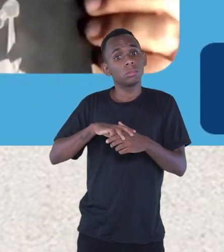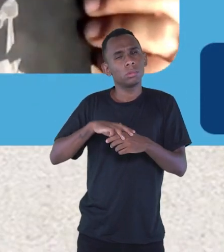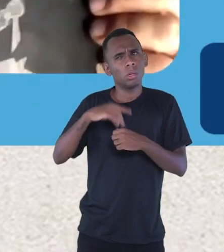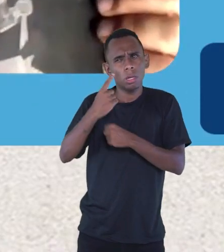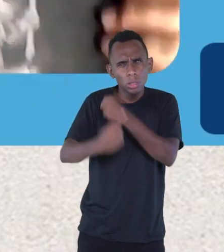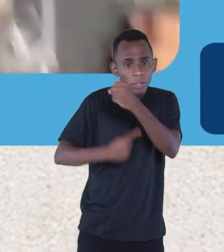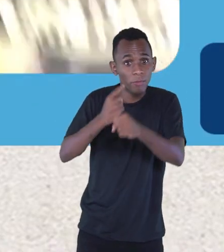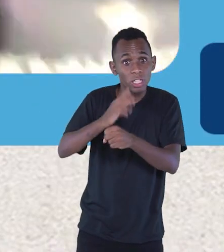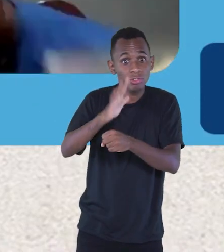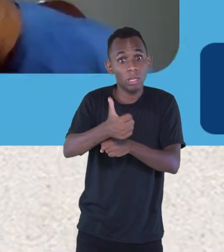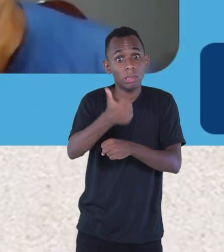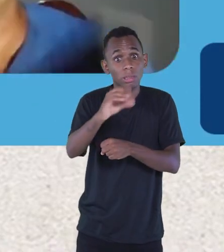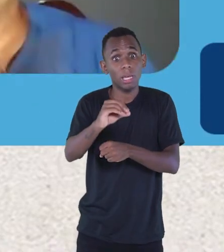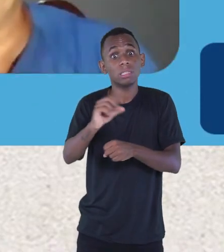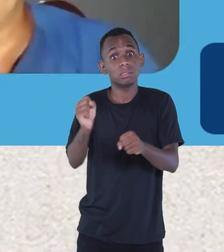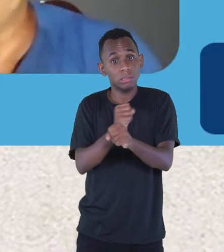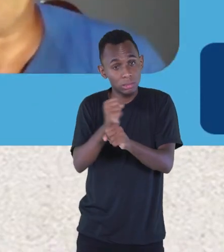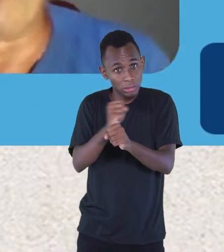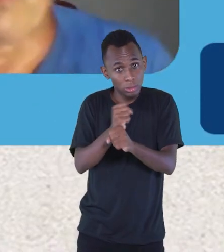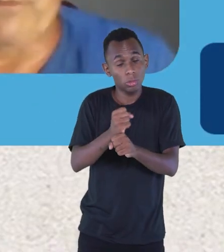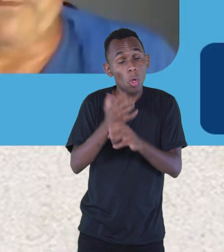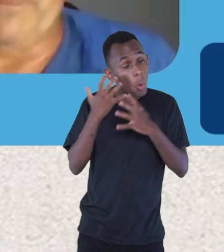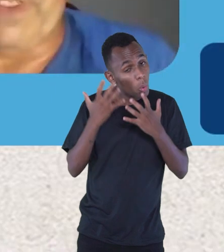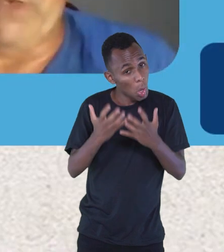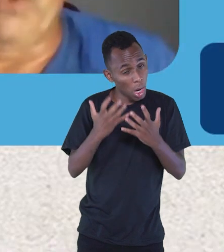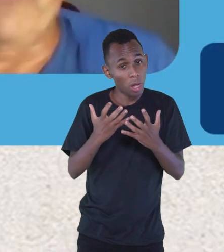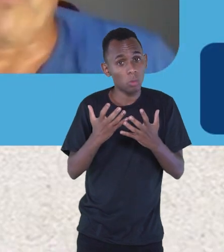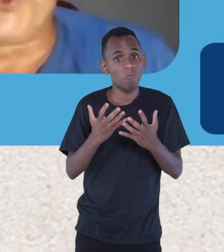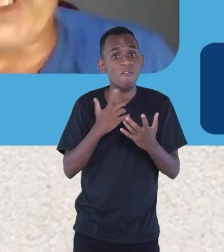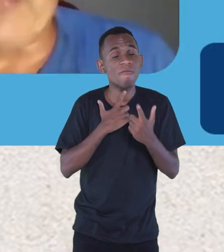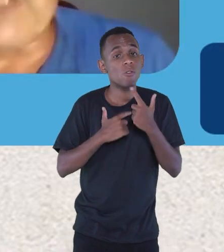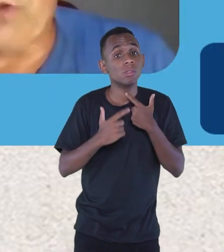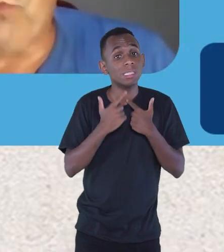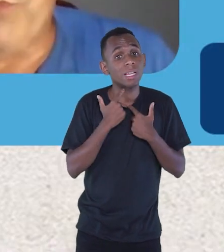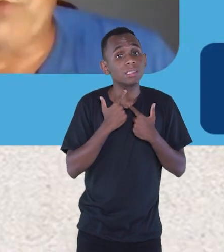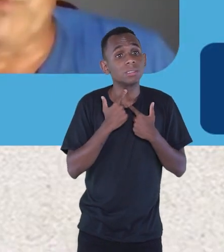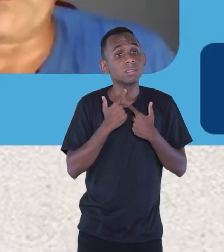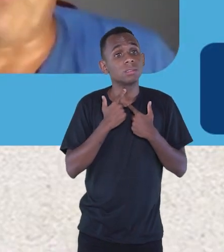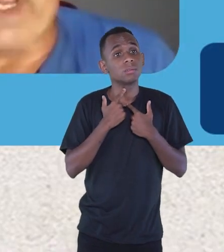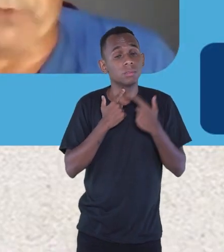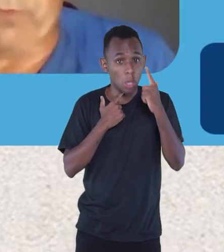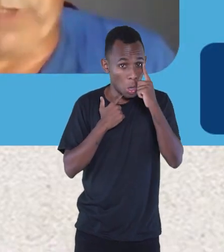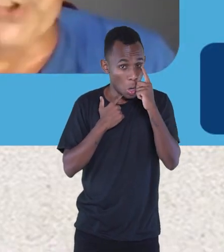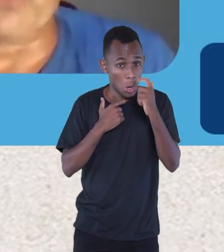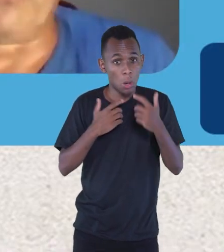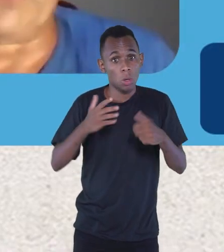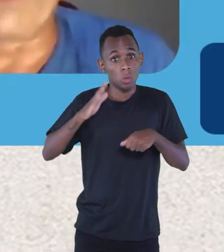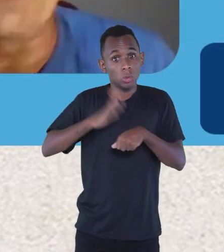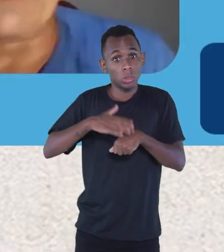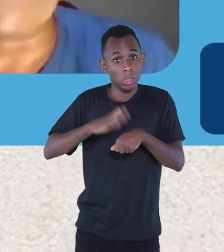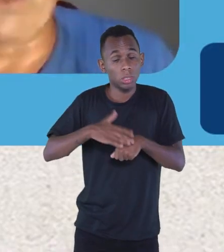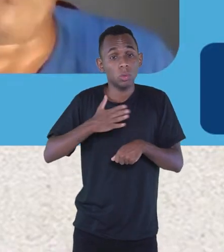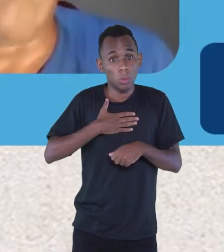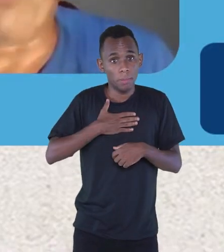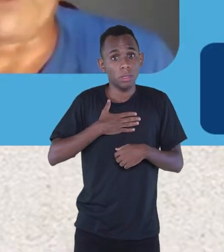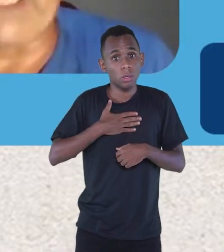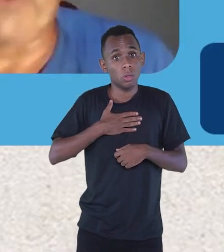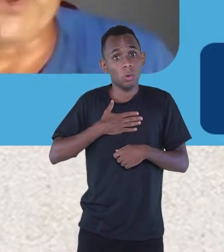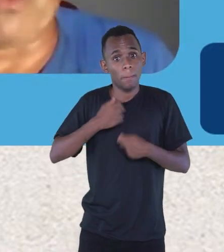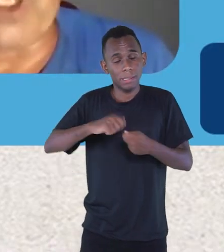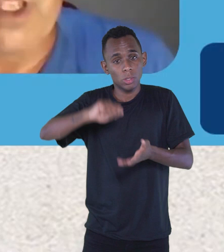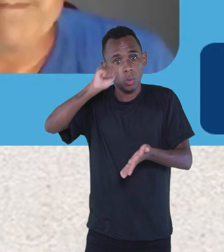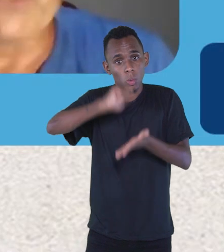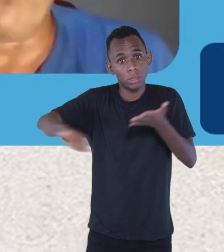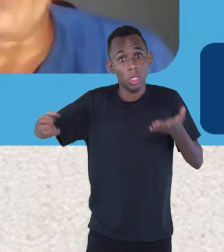anos de lançamento e eu estou querendo... Os direitos já estão comigo, não estão mais com a editora. Eu teria que assinar um novo